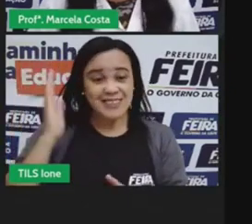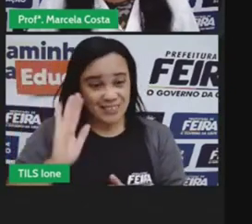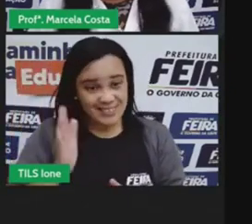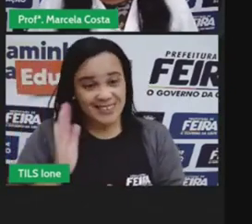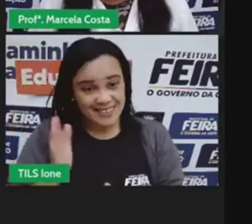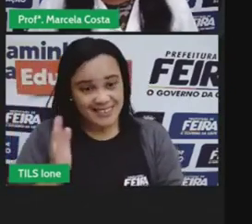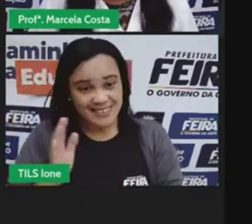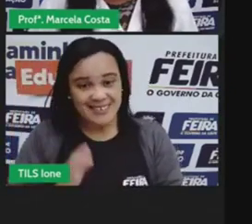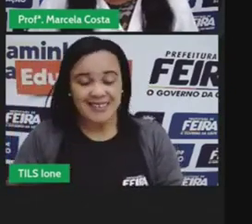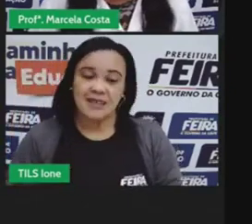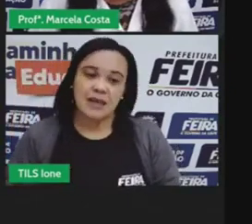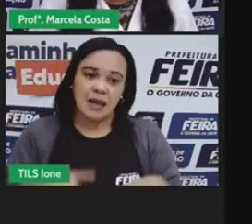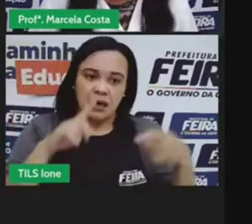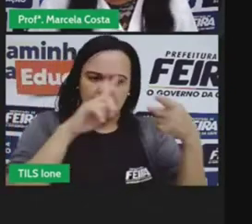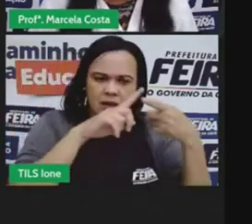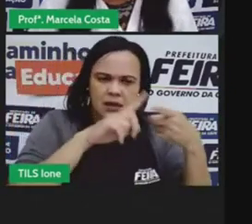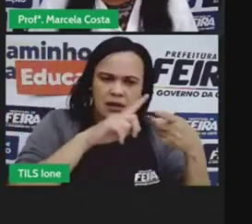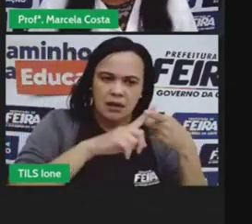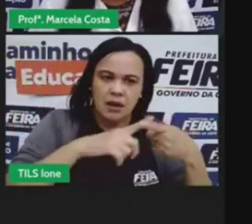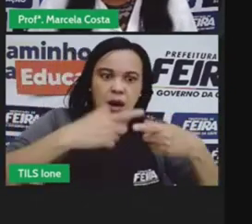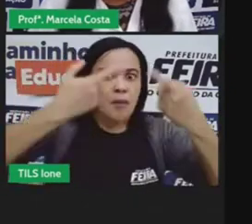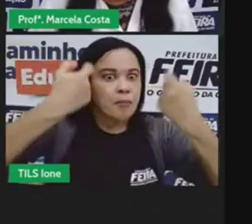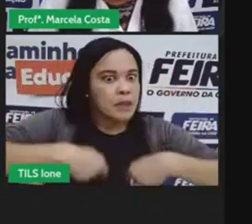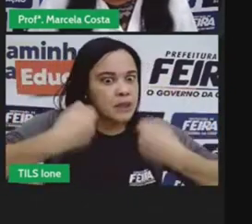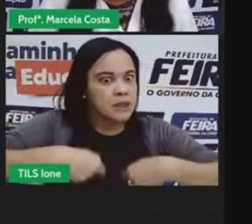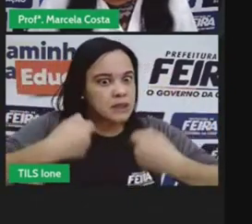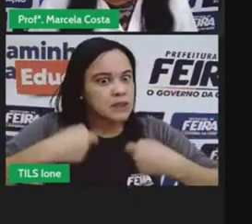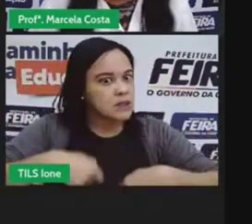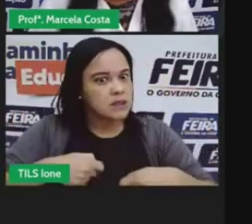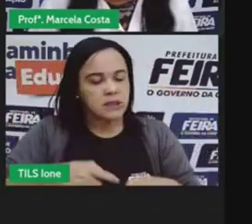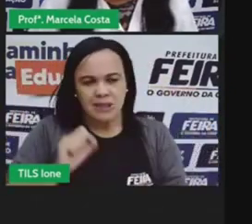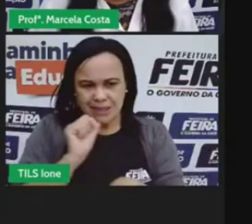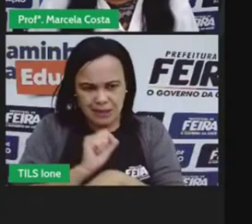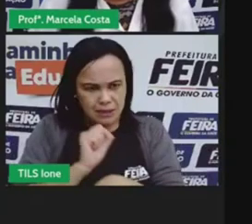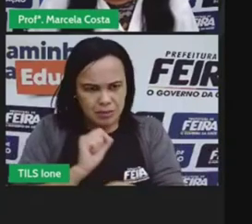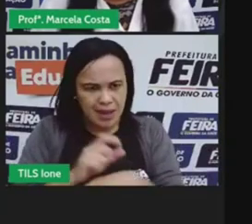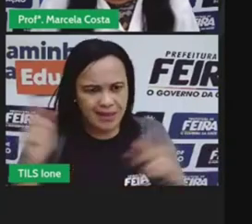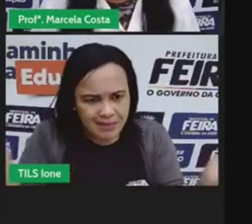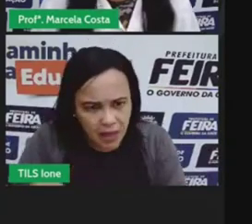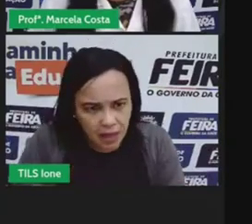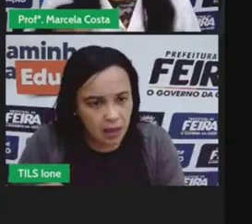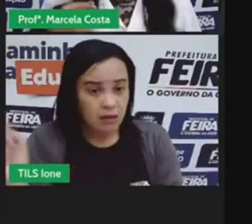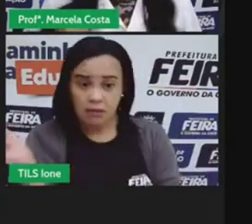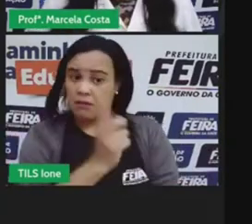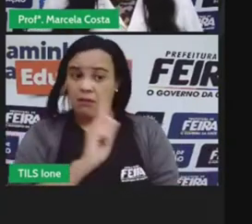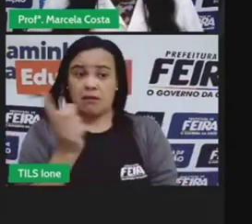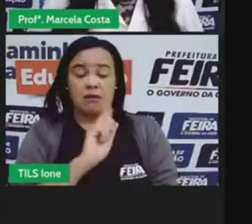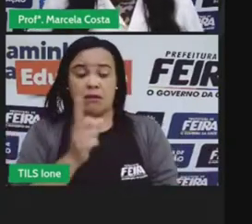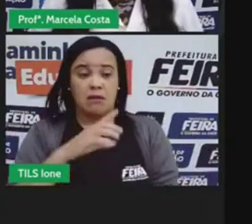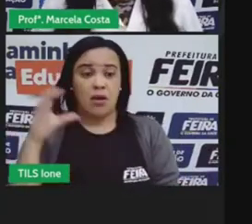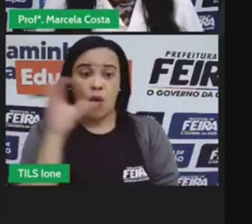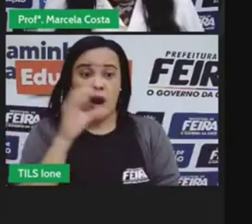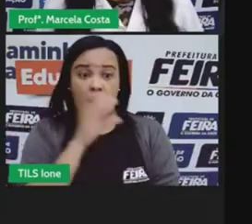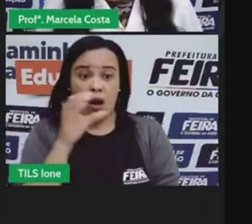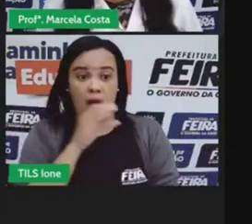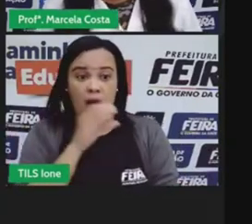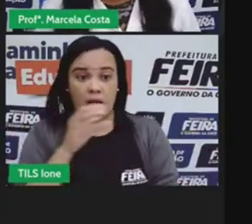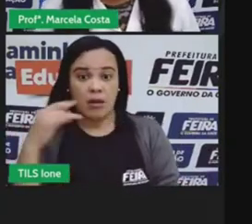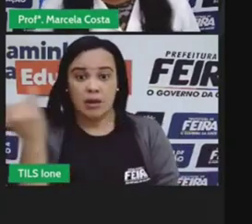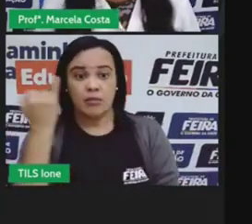a necessidade é algo que não pode esperar é urgente então você quando for